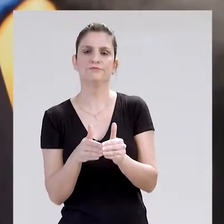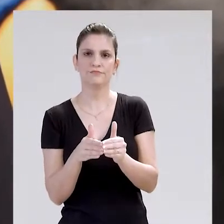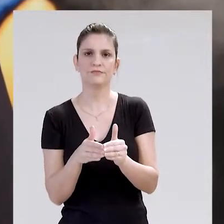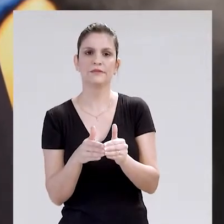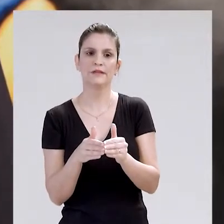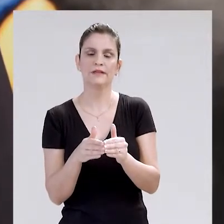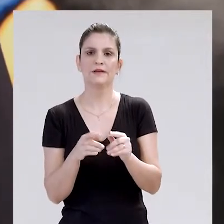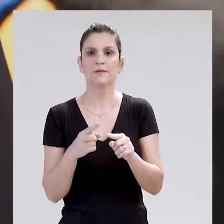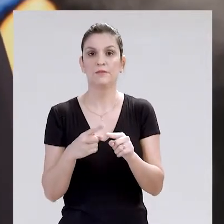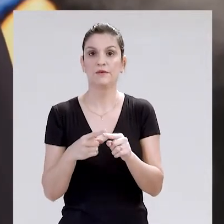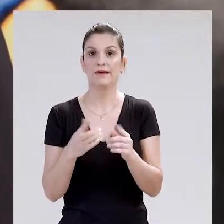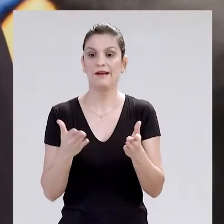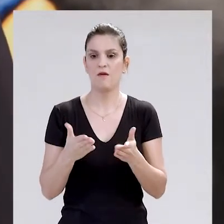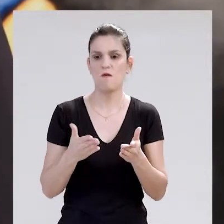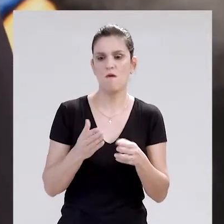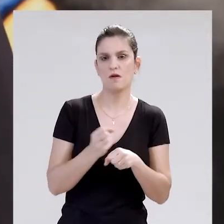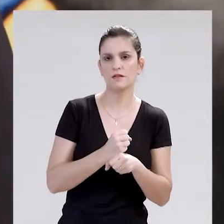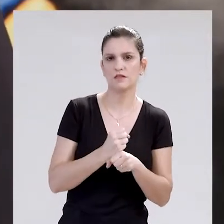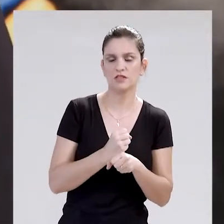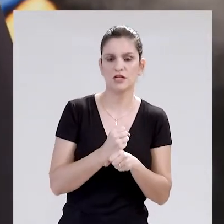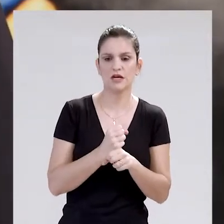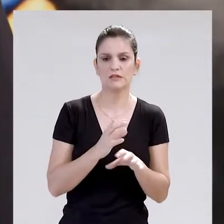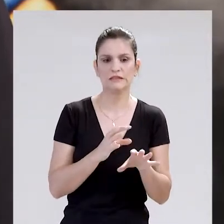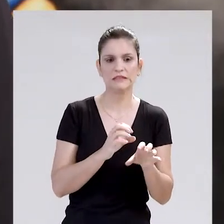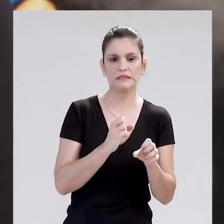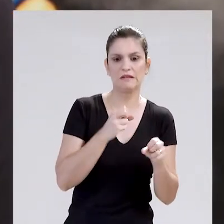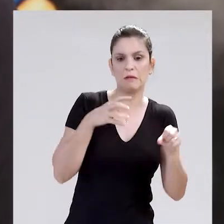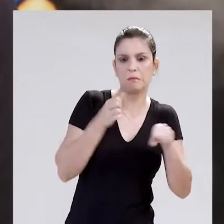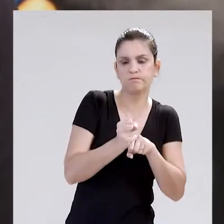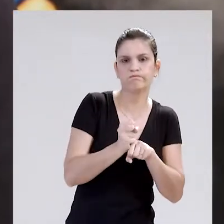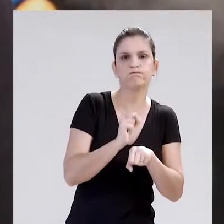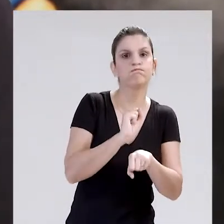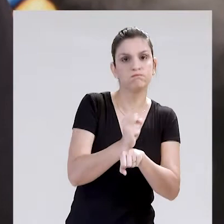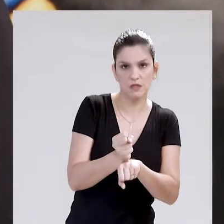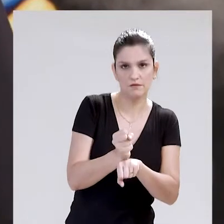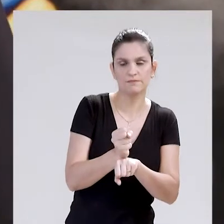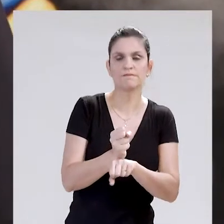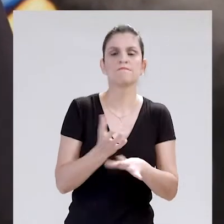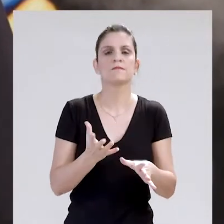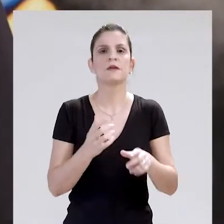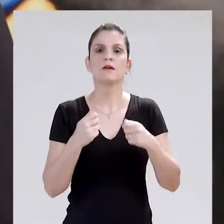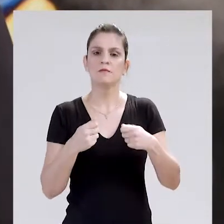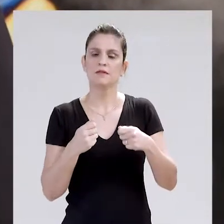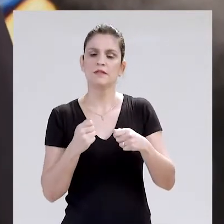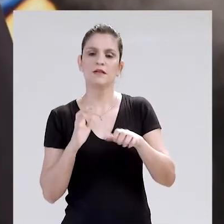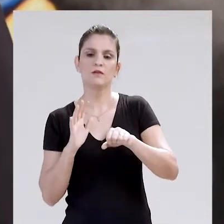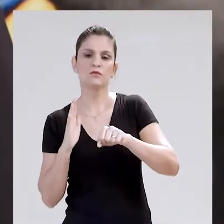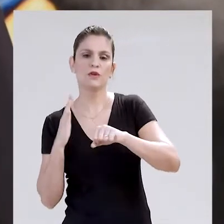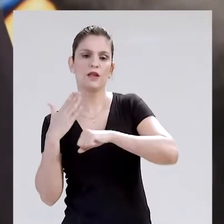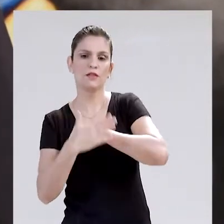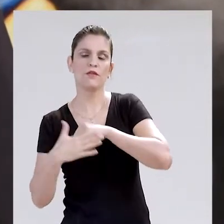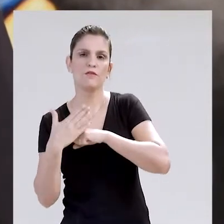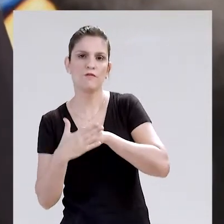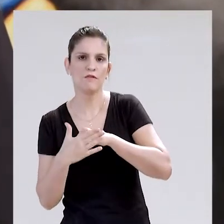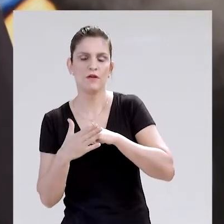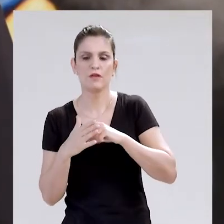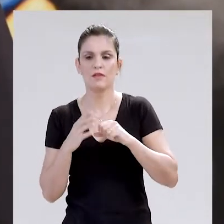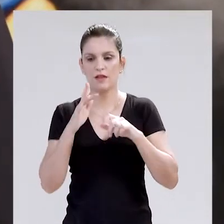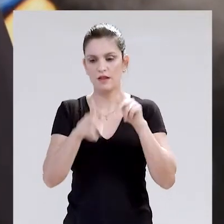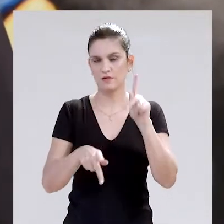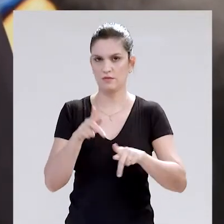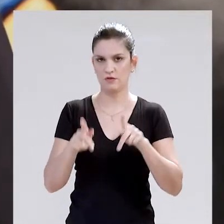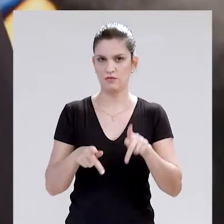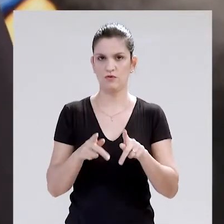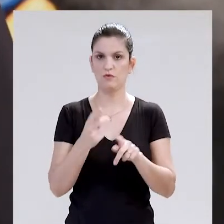baseado nisso, pois a gente teve essa demanda reprimida devido ao fato também de proteger a população